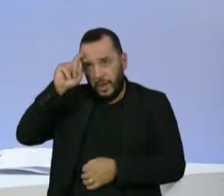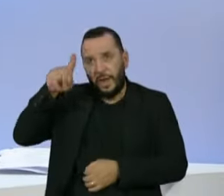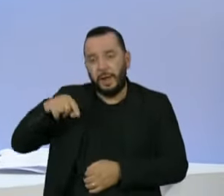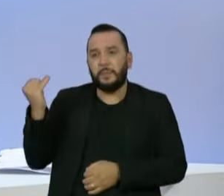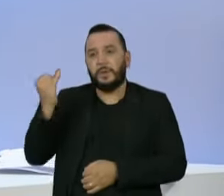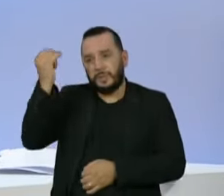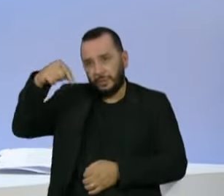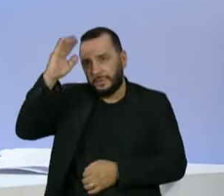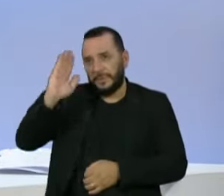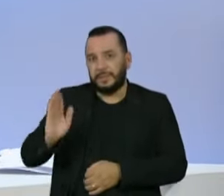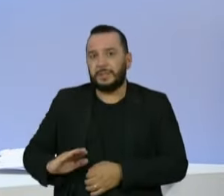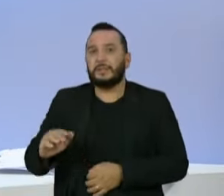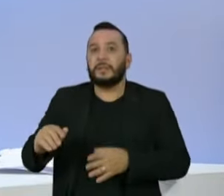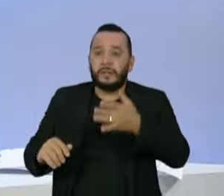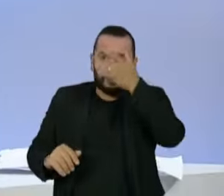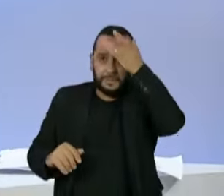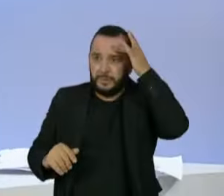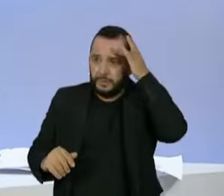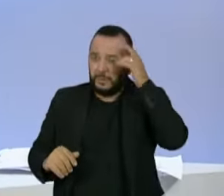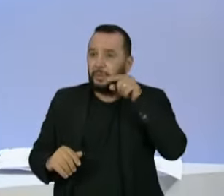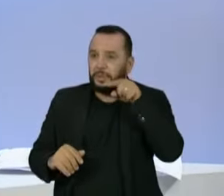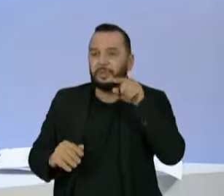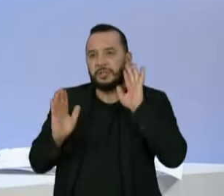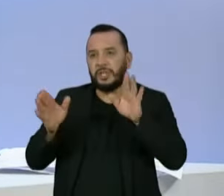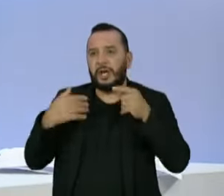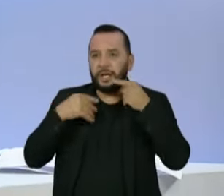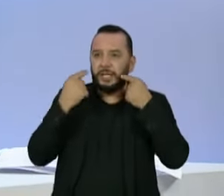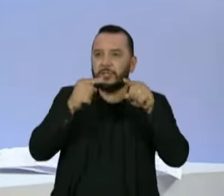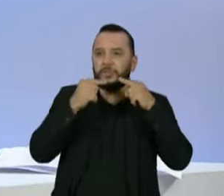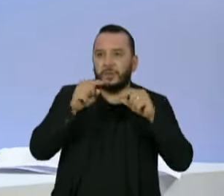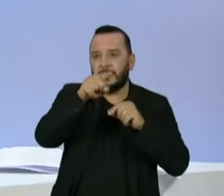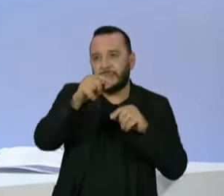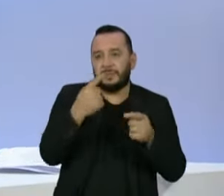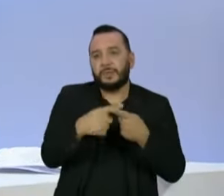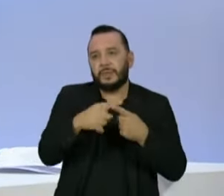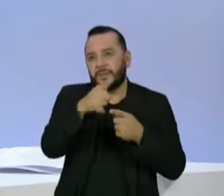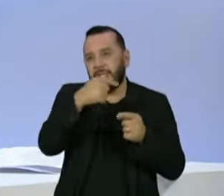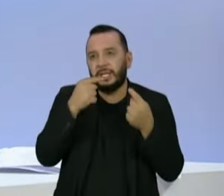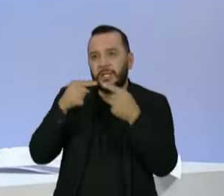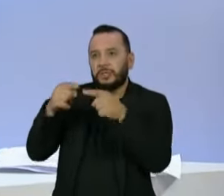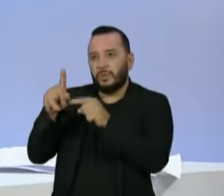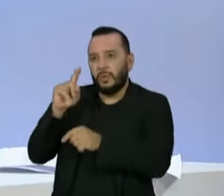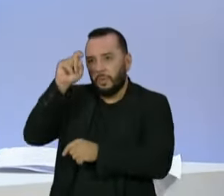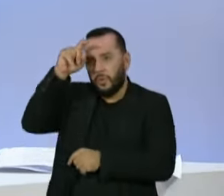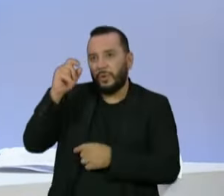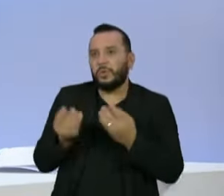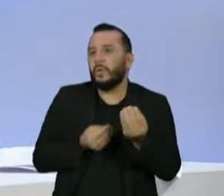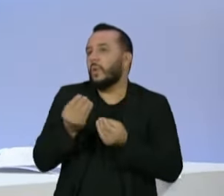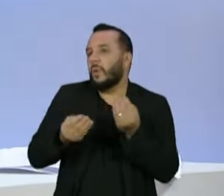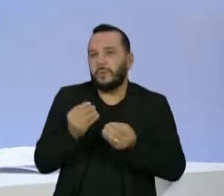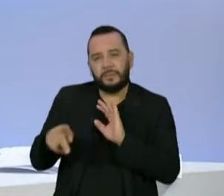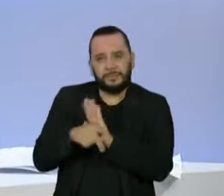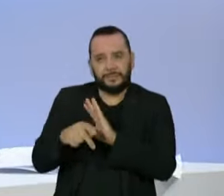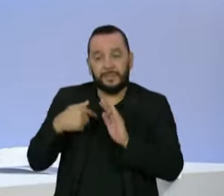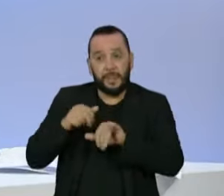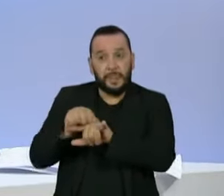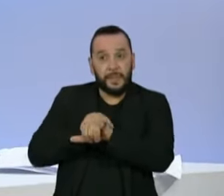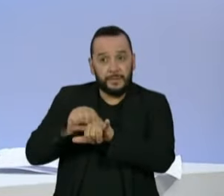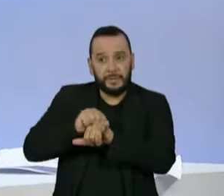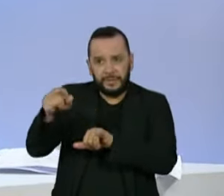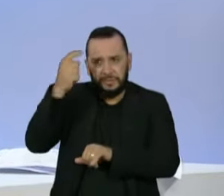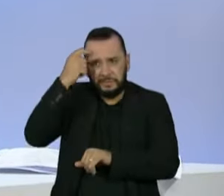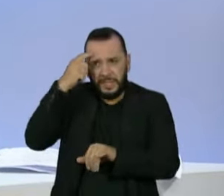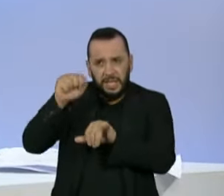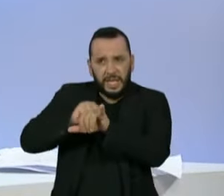alvo de ataques por criticar o ex-ministro Sérgio Moro. Nesse cenário, qual é a avaliação dos senhores sobre o legado da Operação Lava Jato e se os senhores se